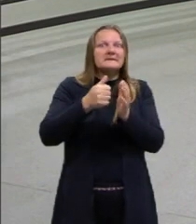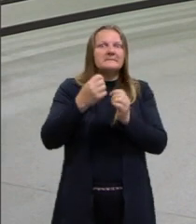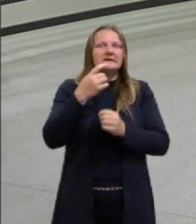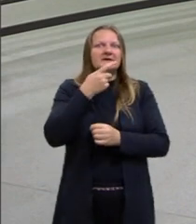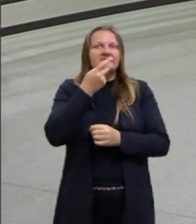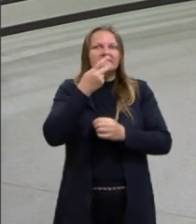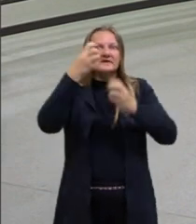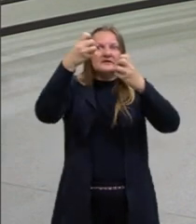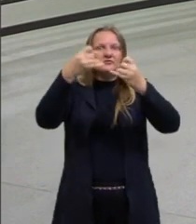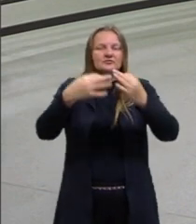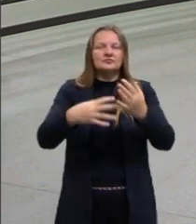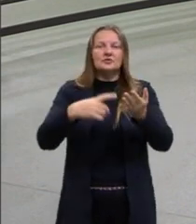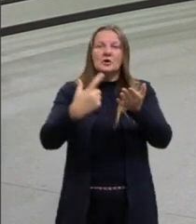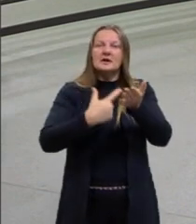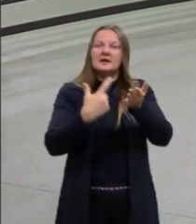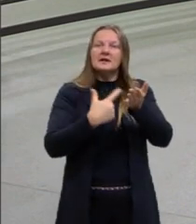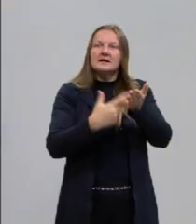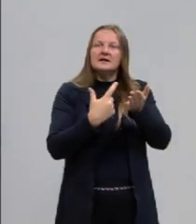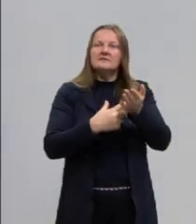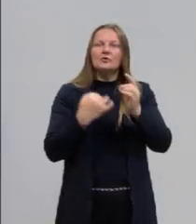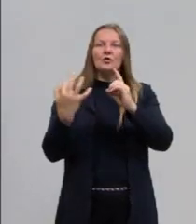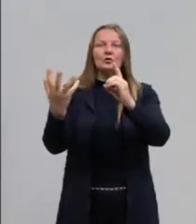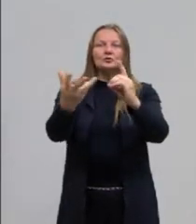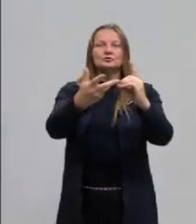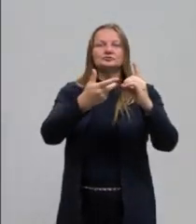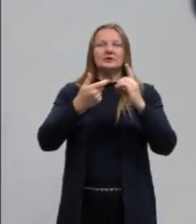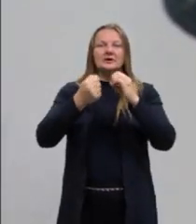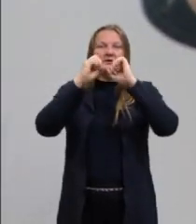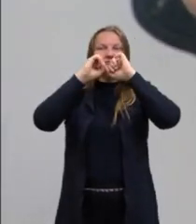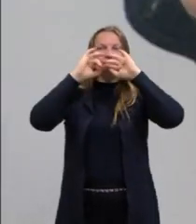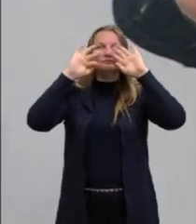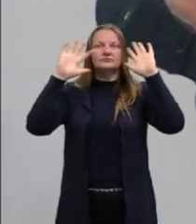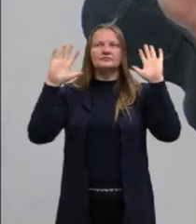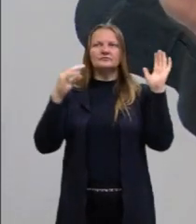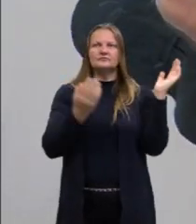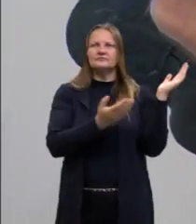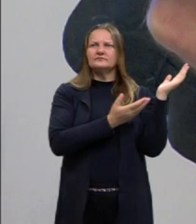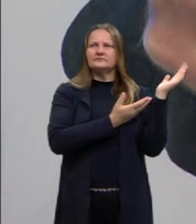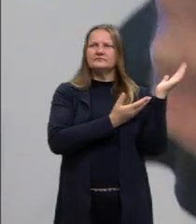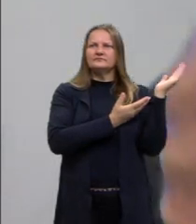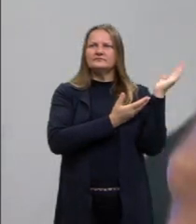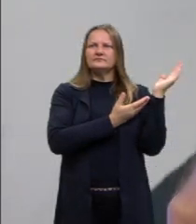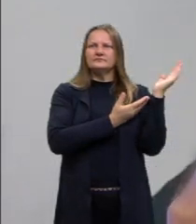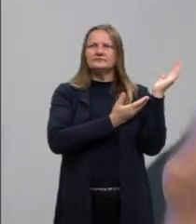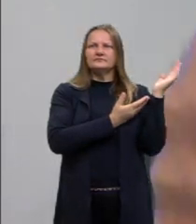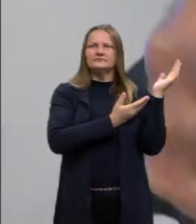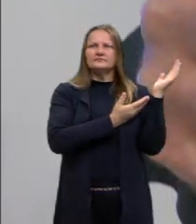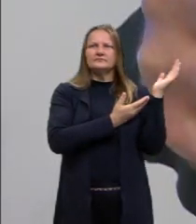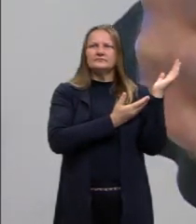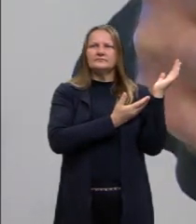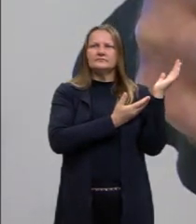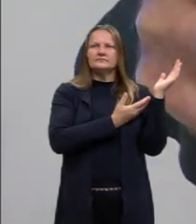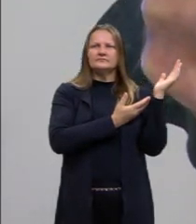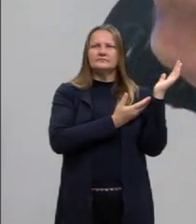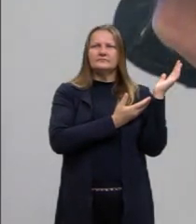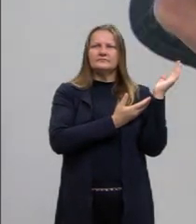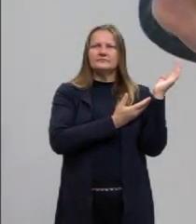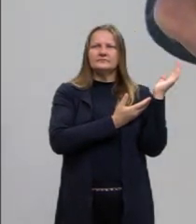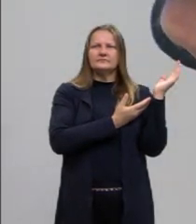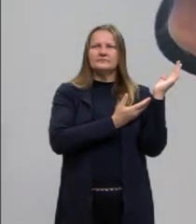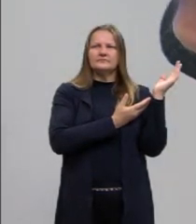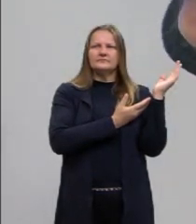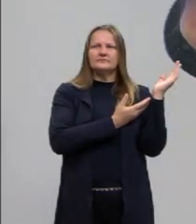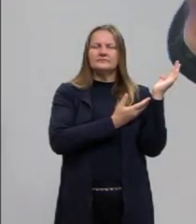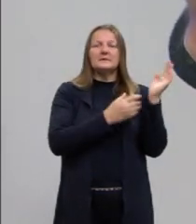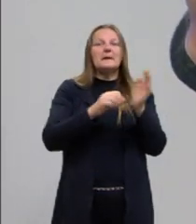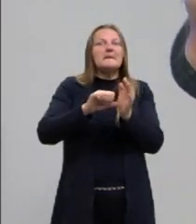ele, Dialética do Esclarecimento, o livro do Adorno e do Horkheimer, esse livro aqui. É o